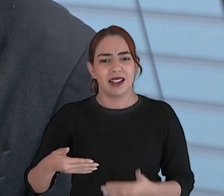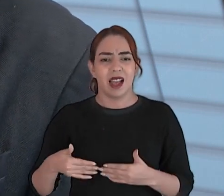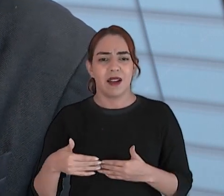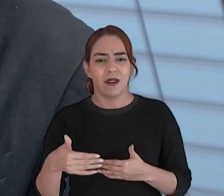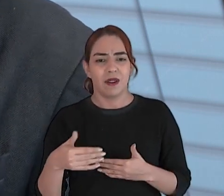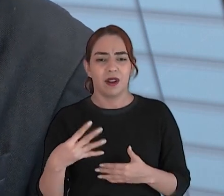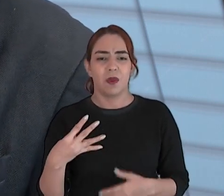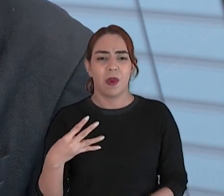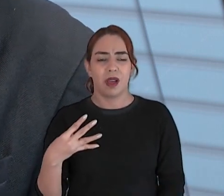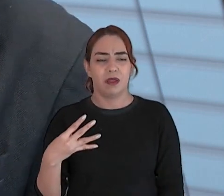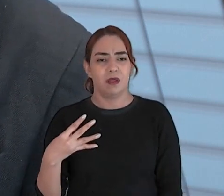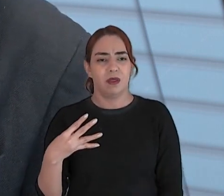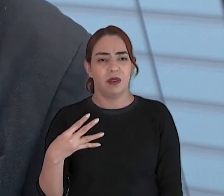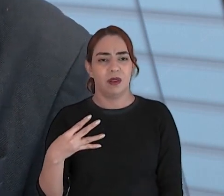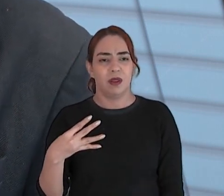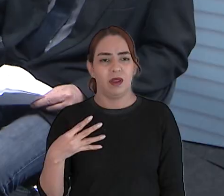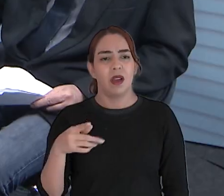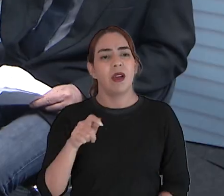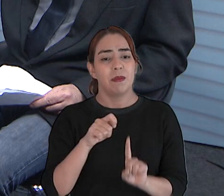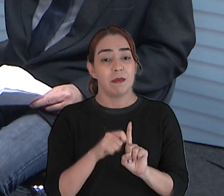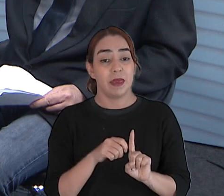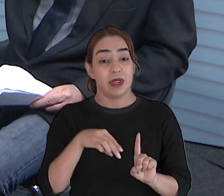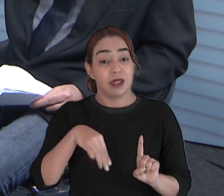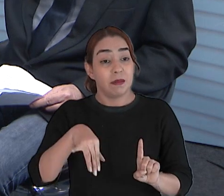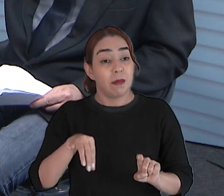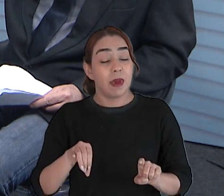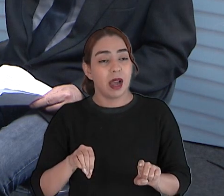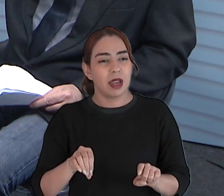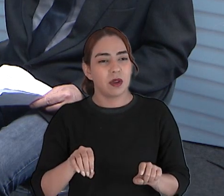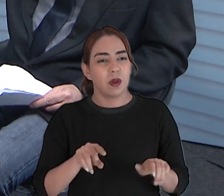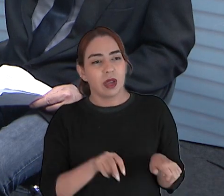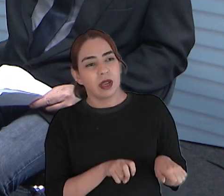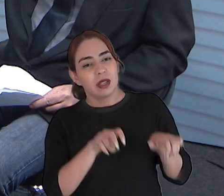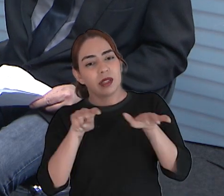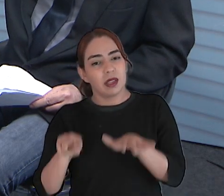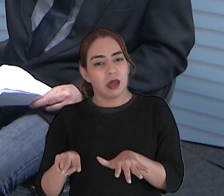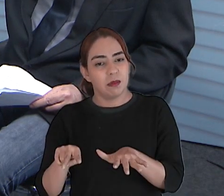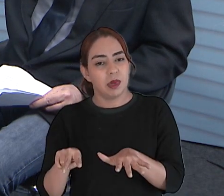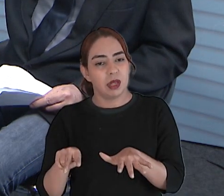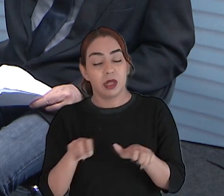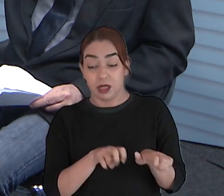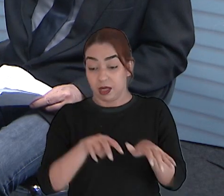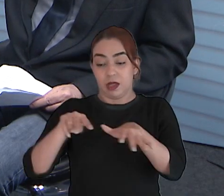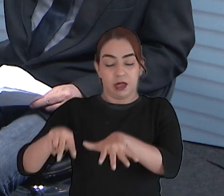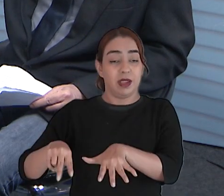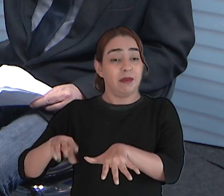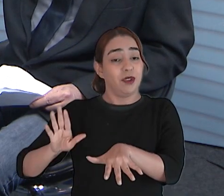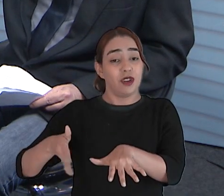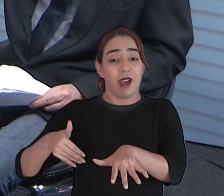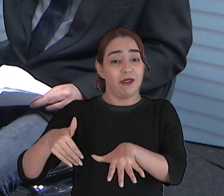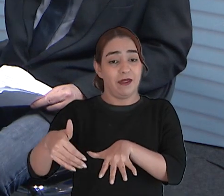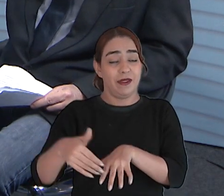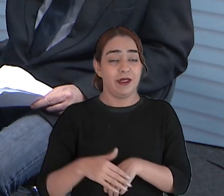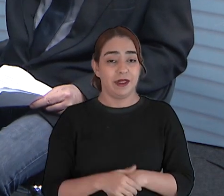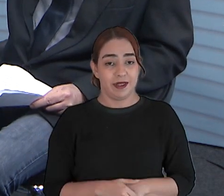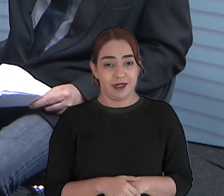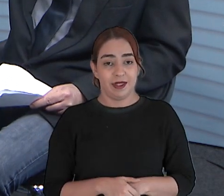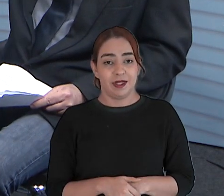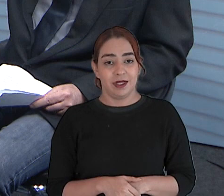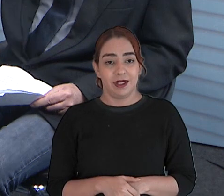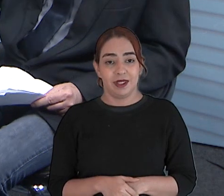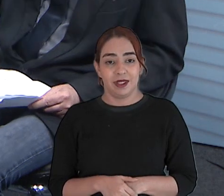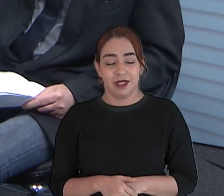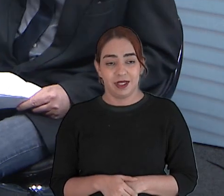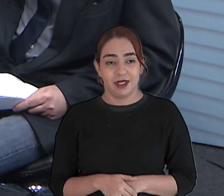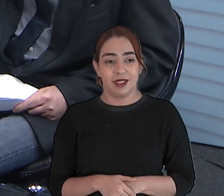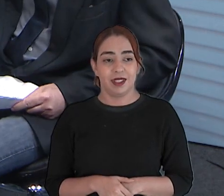Daqui a uma semana. É, a uma semana, né? Porque o dia 1º vem aí, no sábado, dia 4, que é o dia do show da Madonna